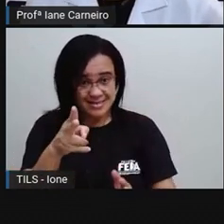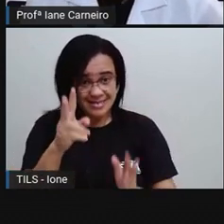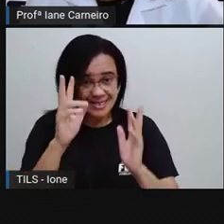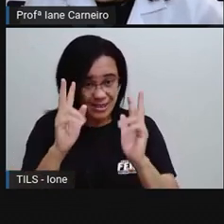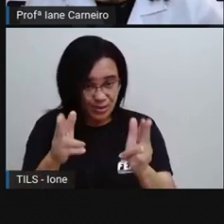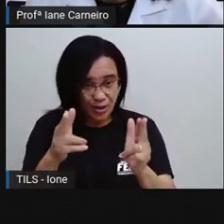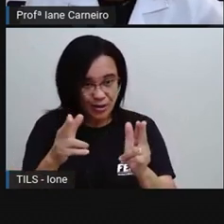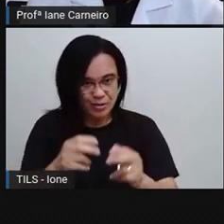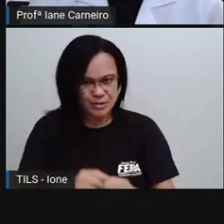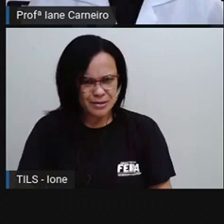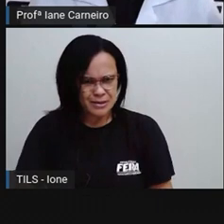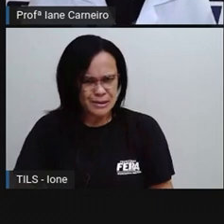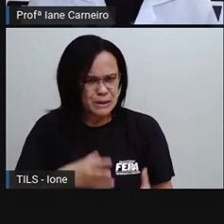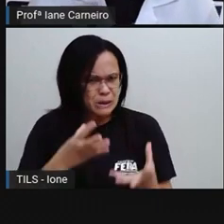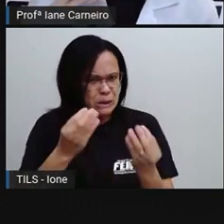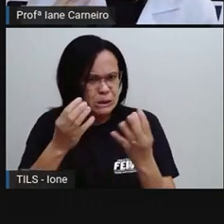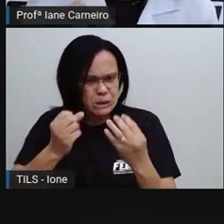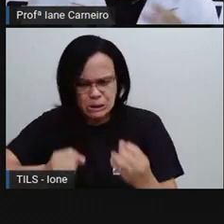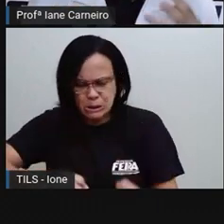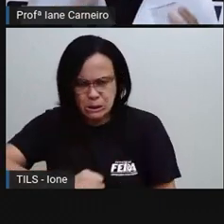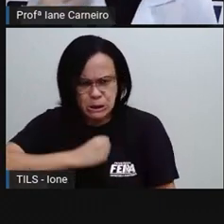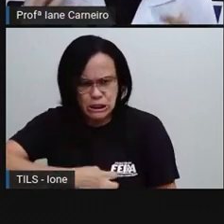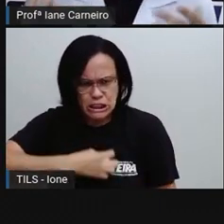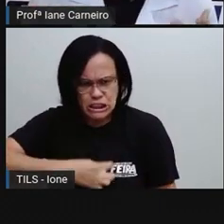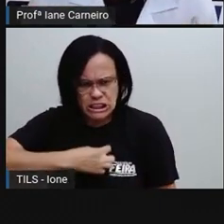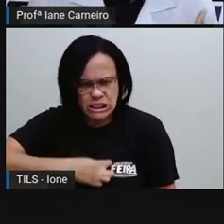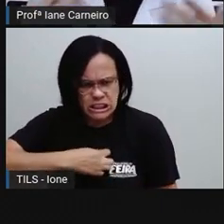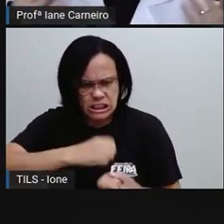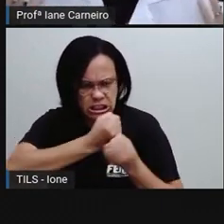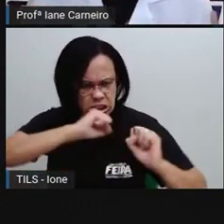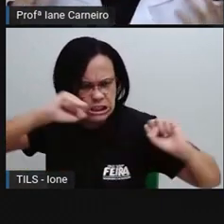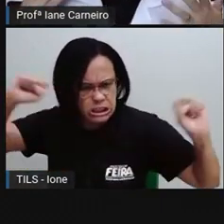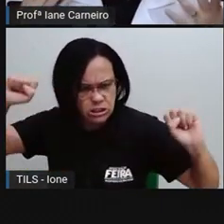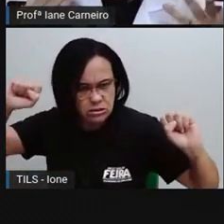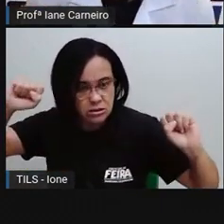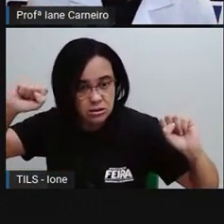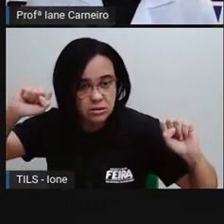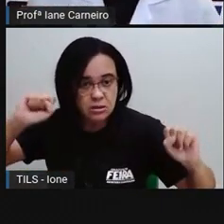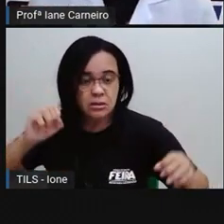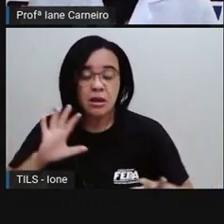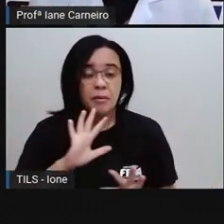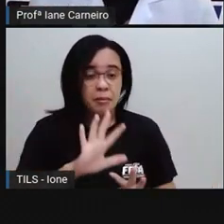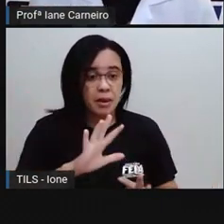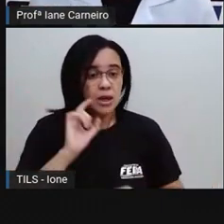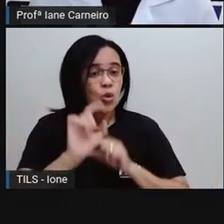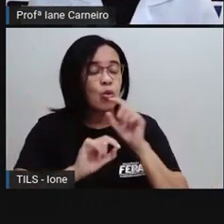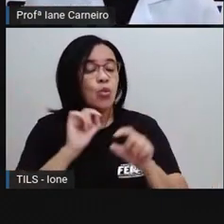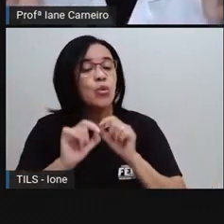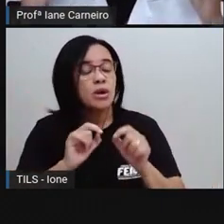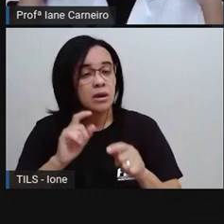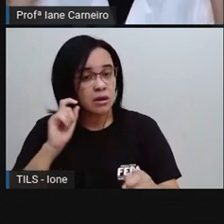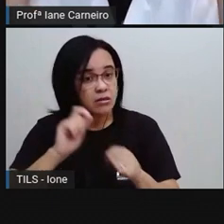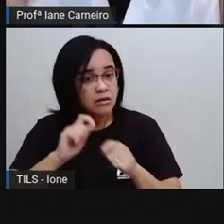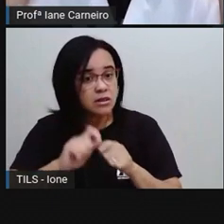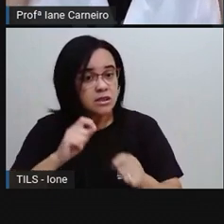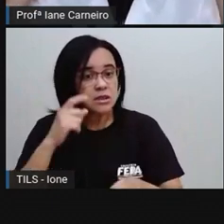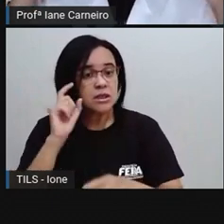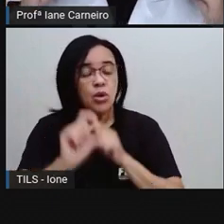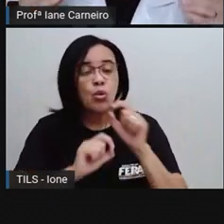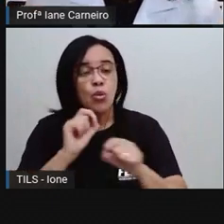É, muita raiva, né? Então, a gente tem que tentar, ó. E aí, o eu vou fazer quando eu tiver com essa raiva toda? Tem que, ó,